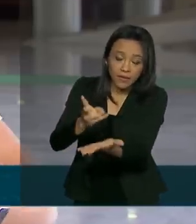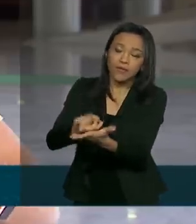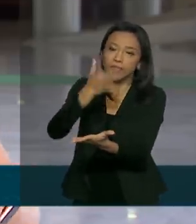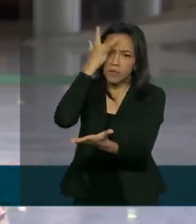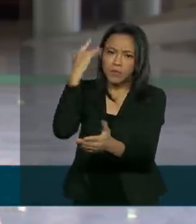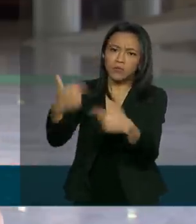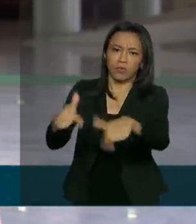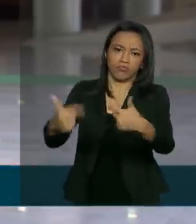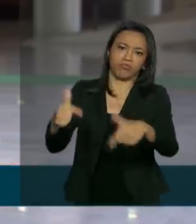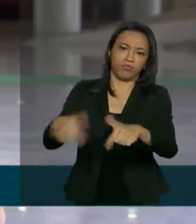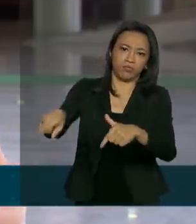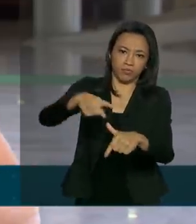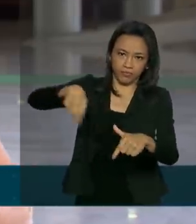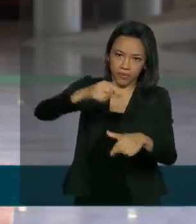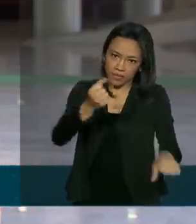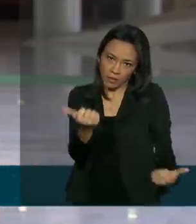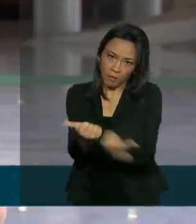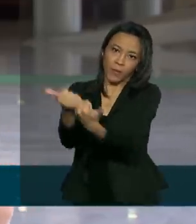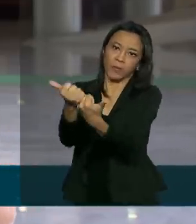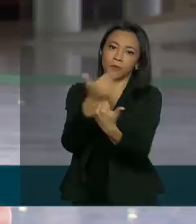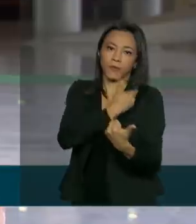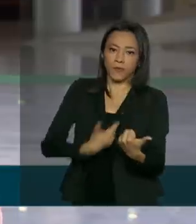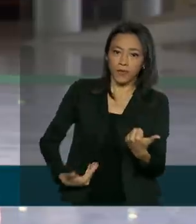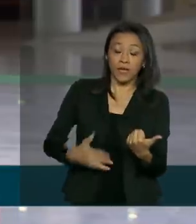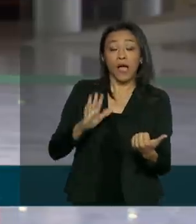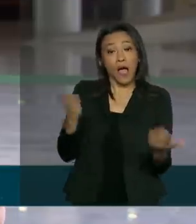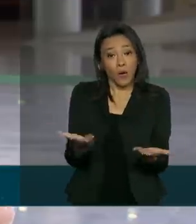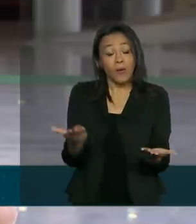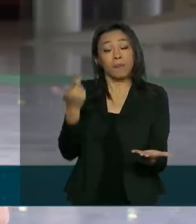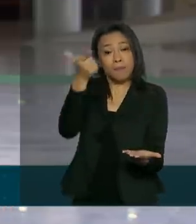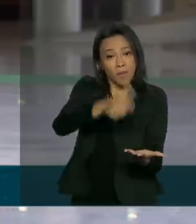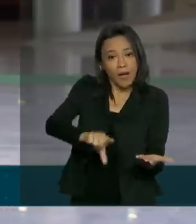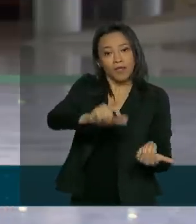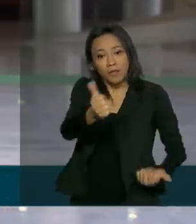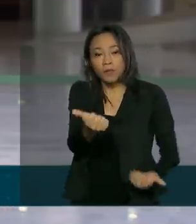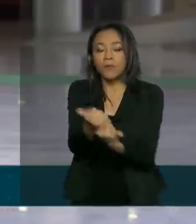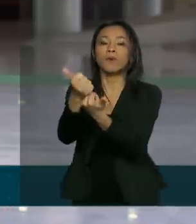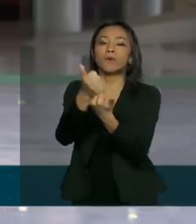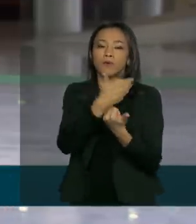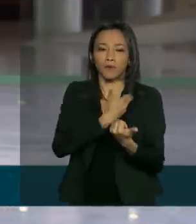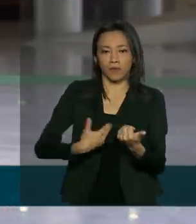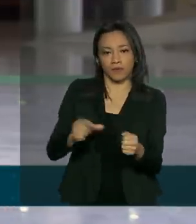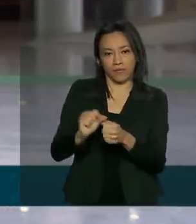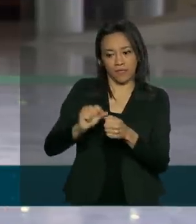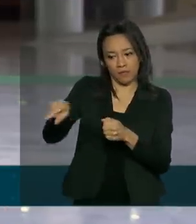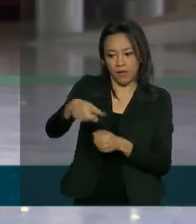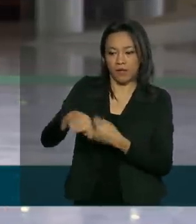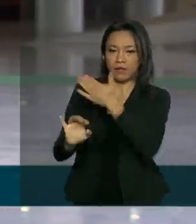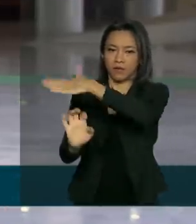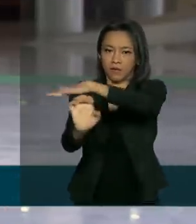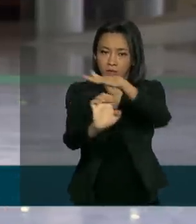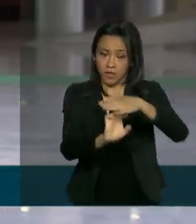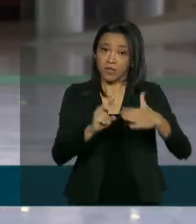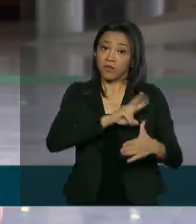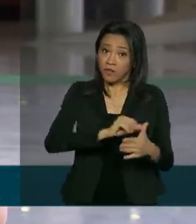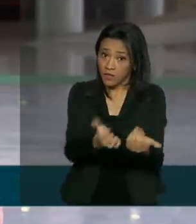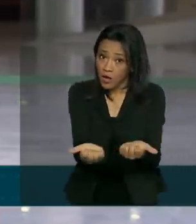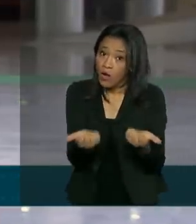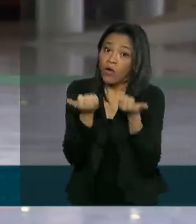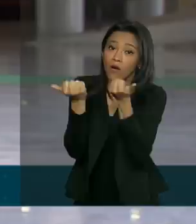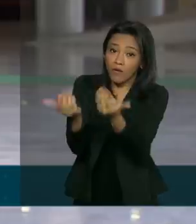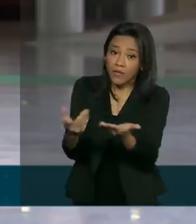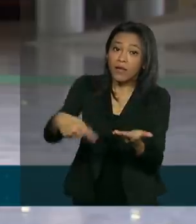pandemia. Então agora com essa MP o governo amplia ainda mais o acesso a esse crédito que será ofertado então para